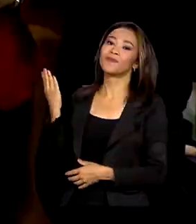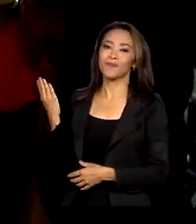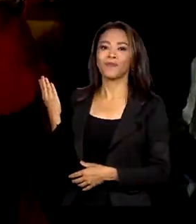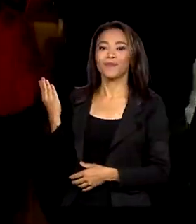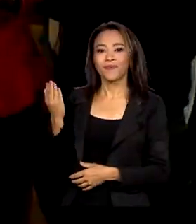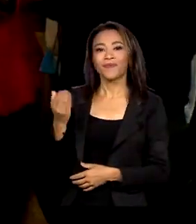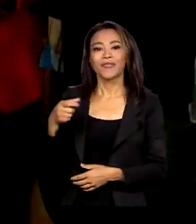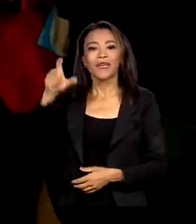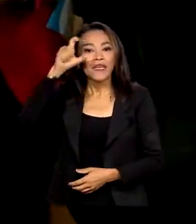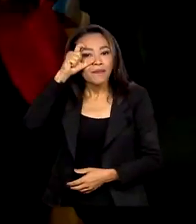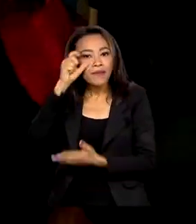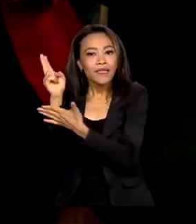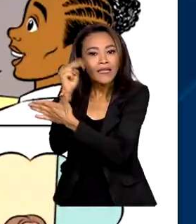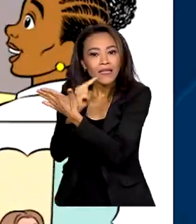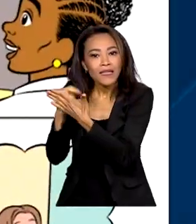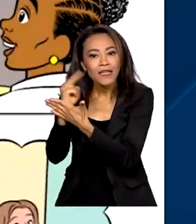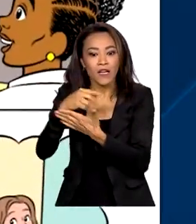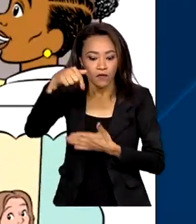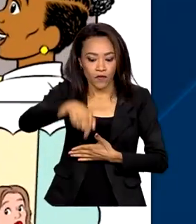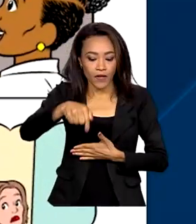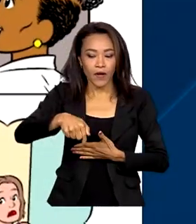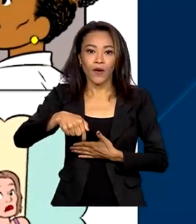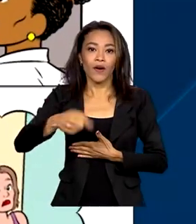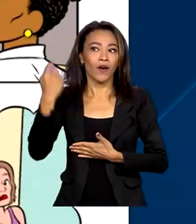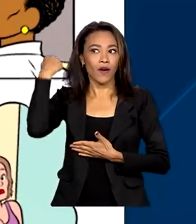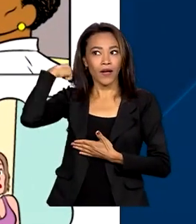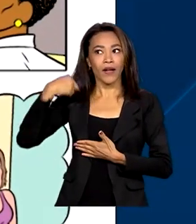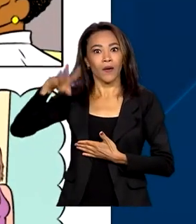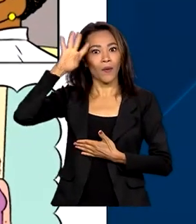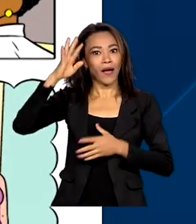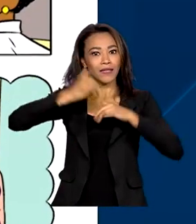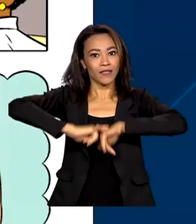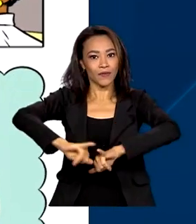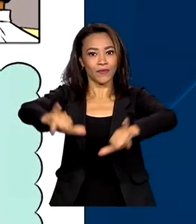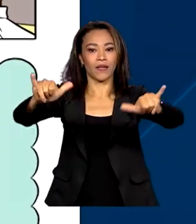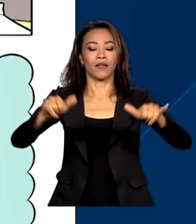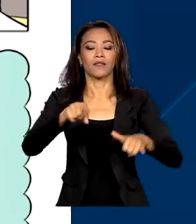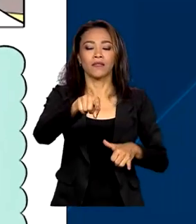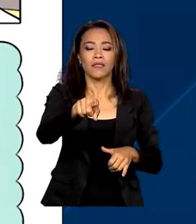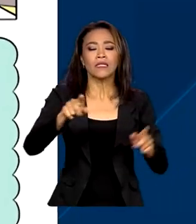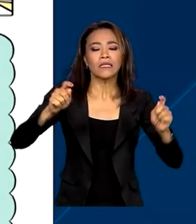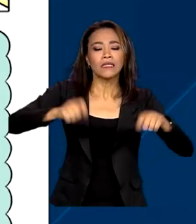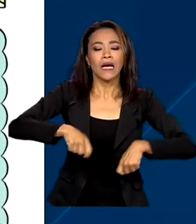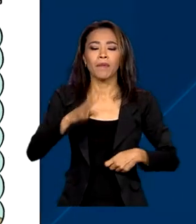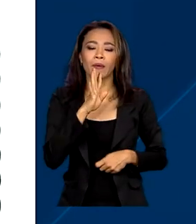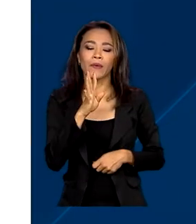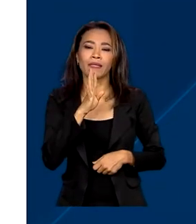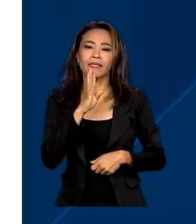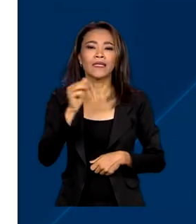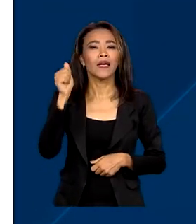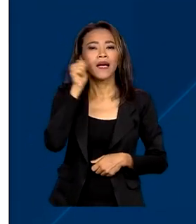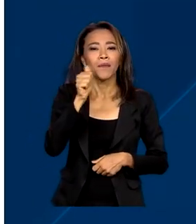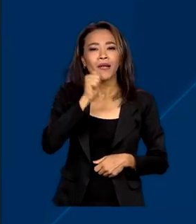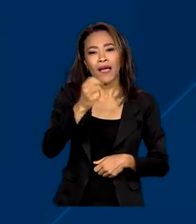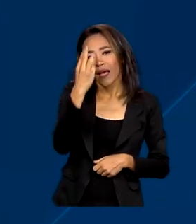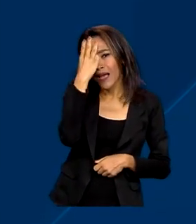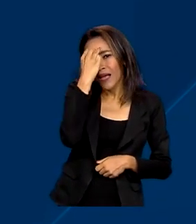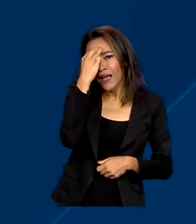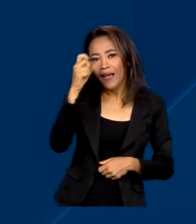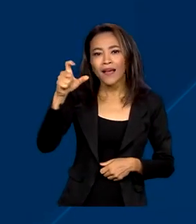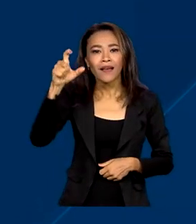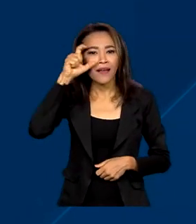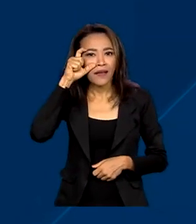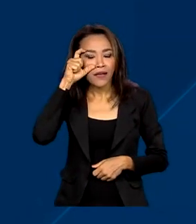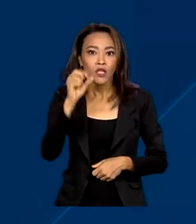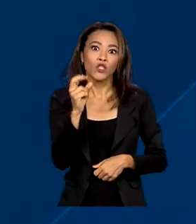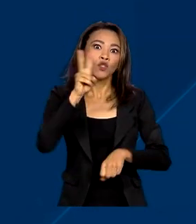foi lançada nesta quarta-feira. Nos quadrinhos, é possível conhecer também a história de Maria da Penha. Por duas vezes, o